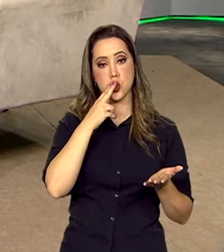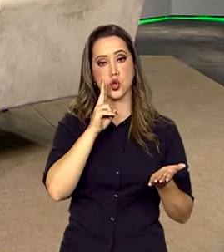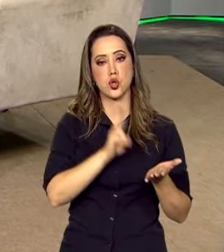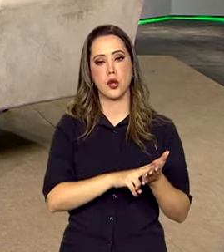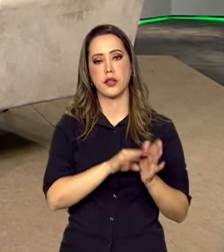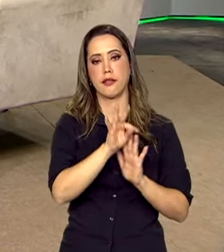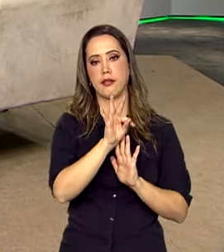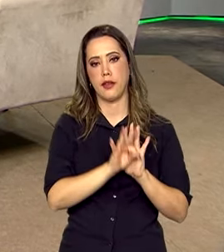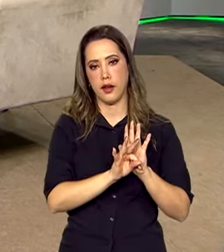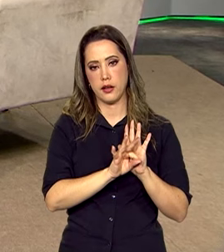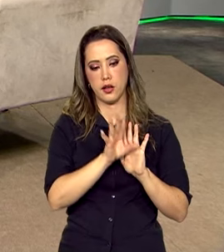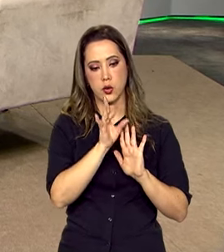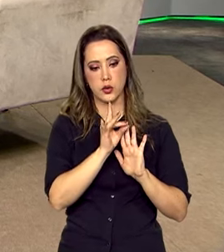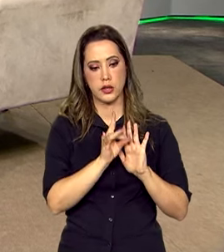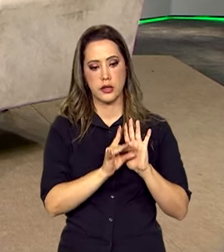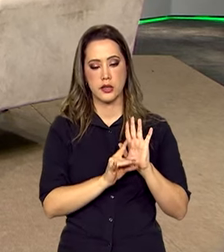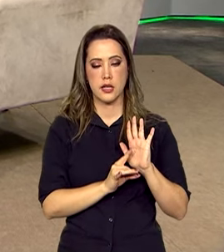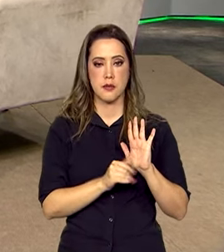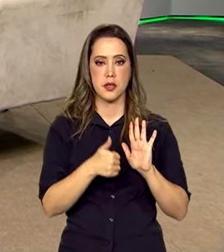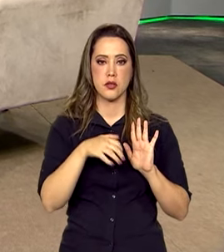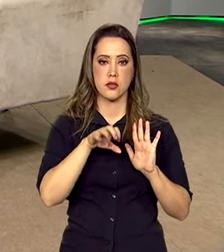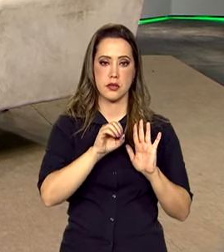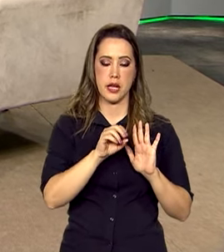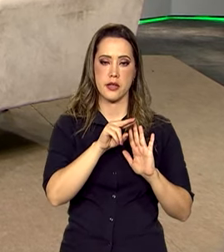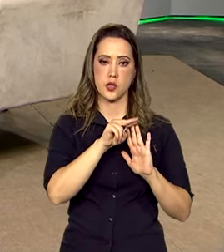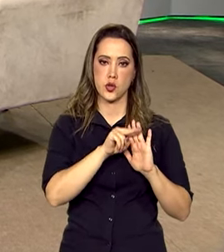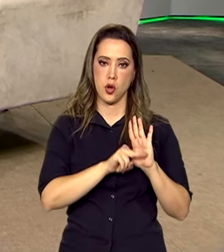com diretrizes, dez diretrizes,